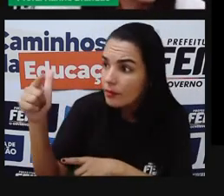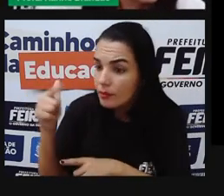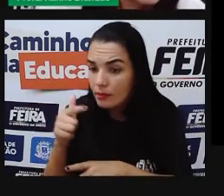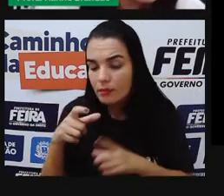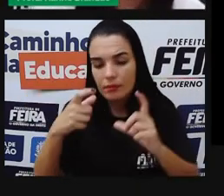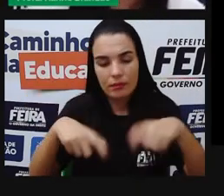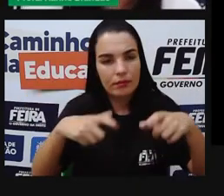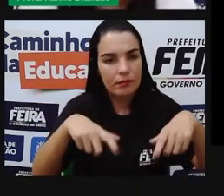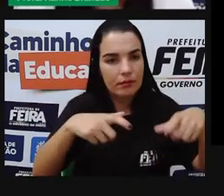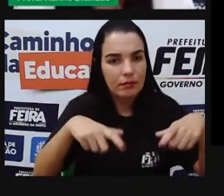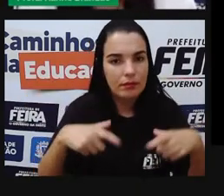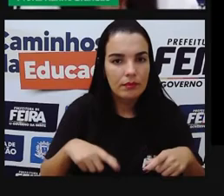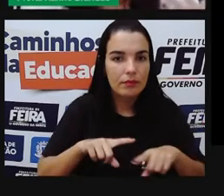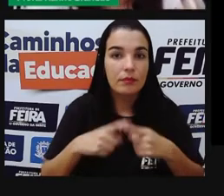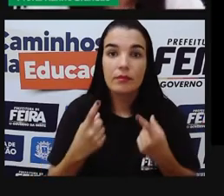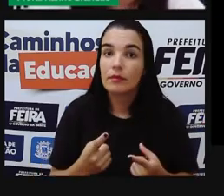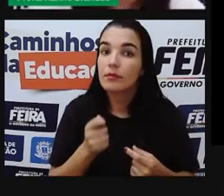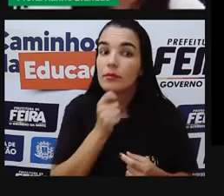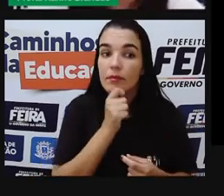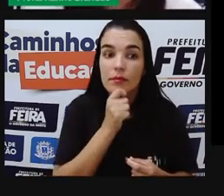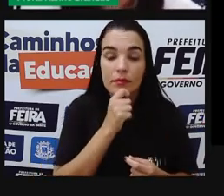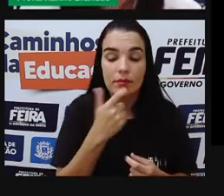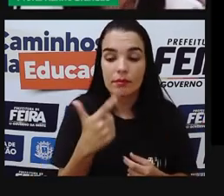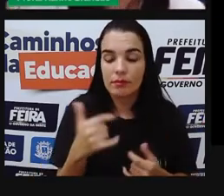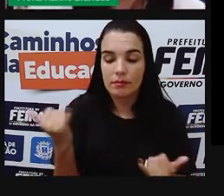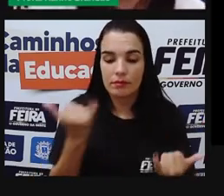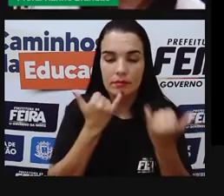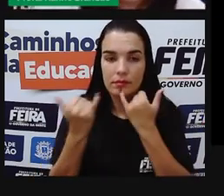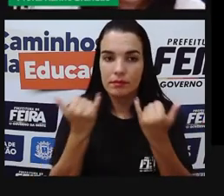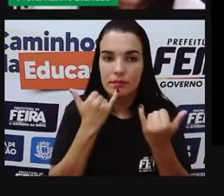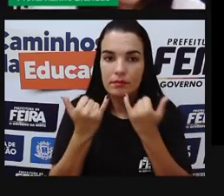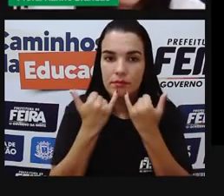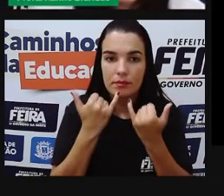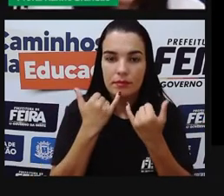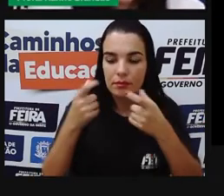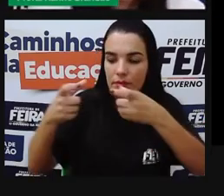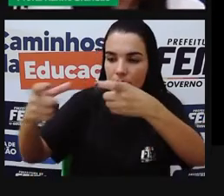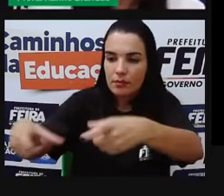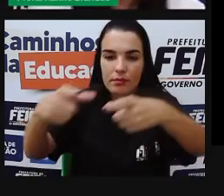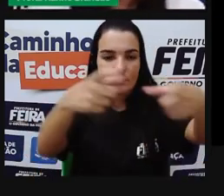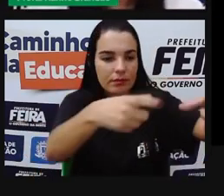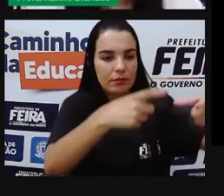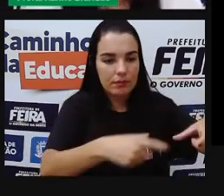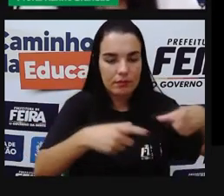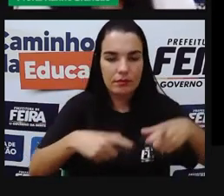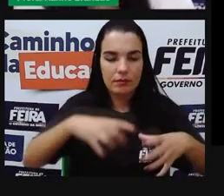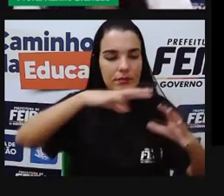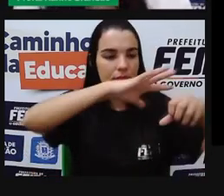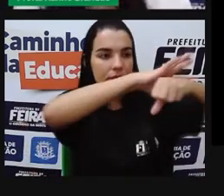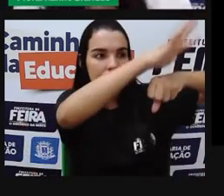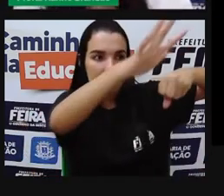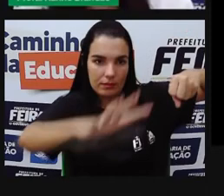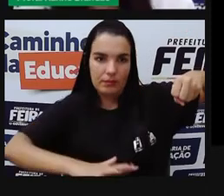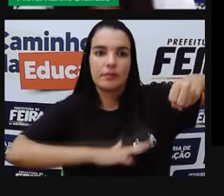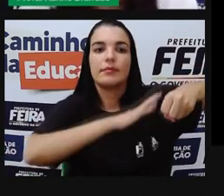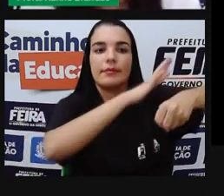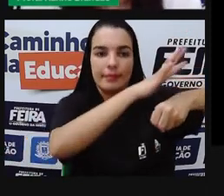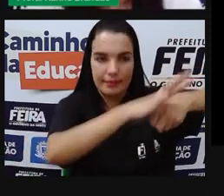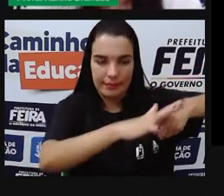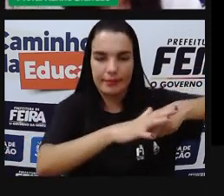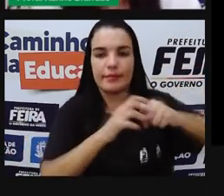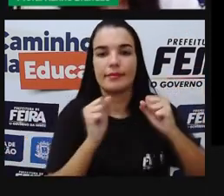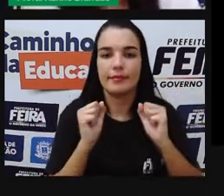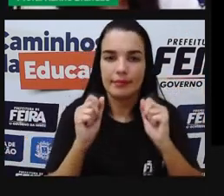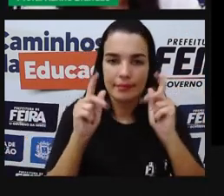dar registros para a gente, informações sobre outros locais no nosso universo. As satélites artificiais,